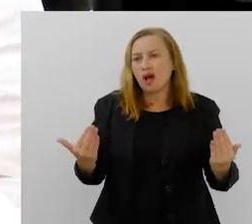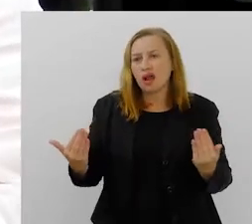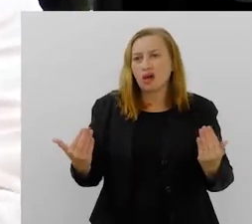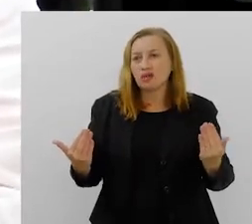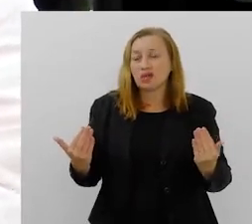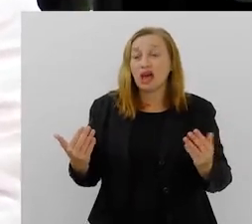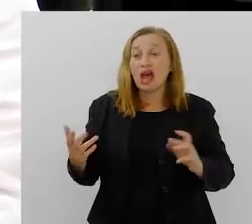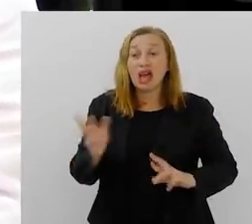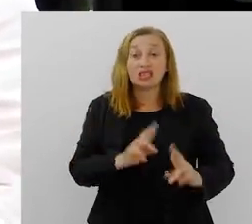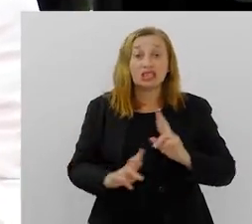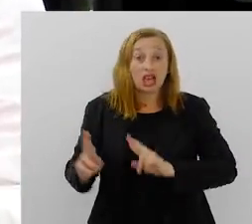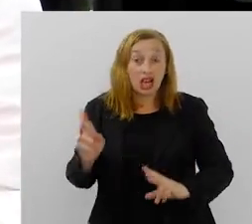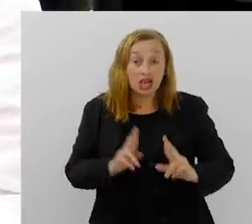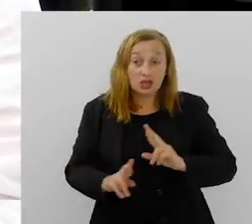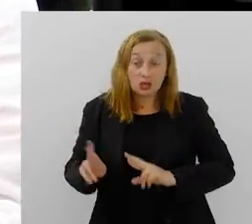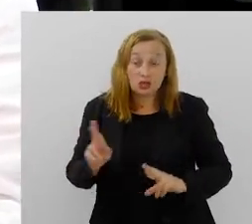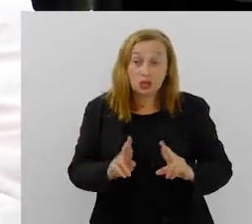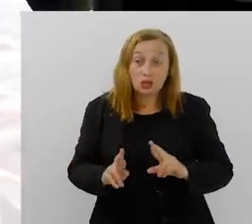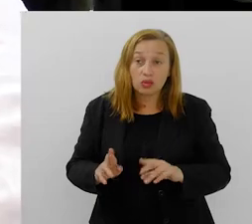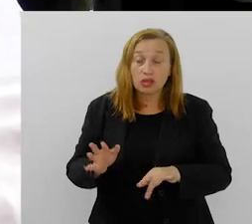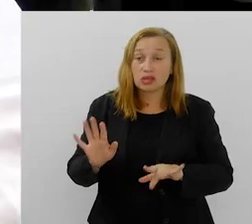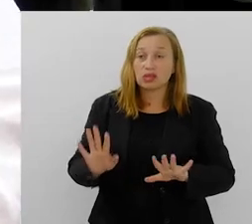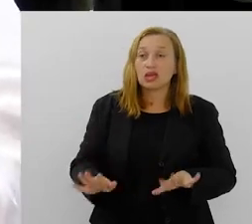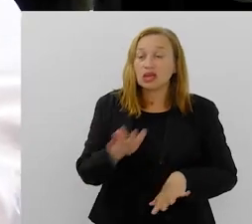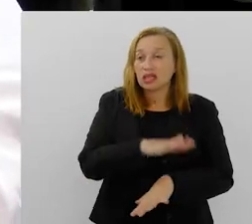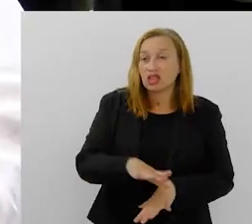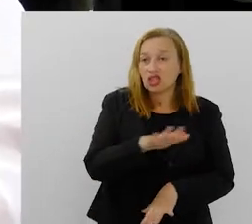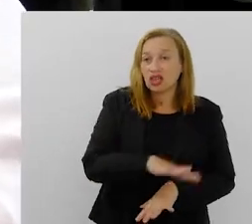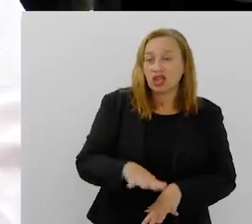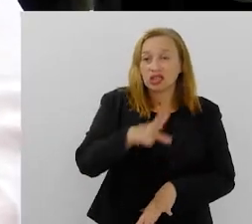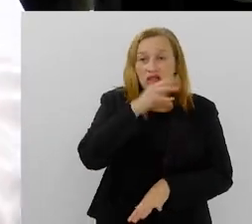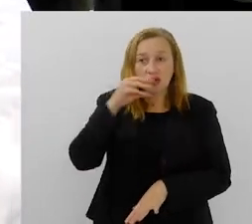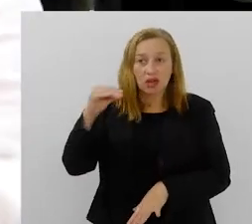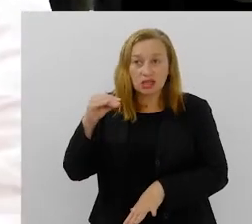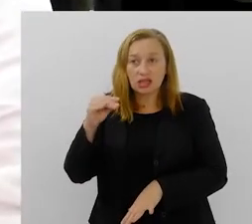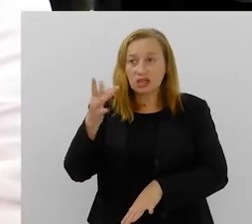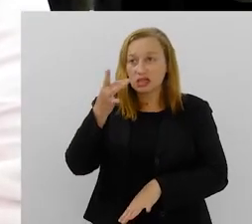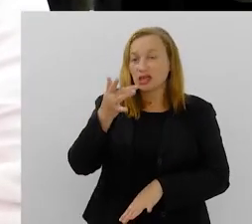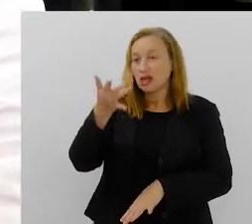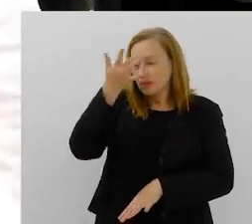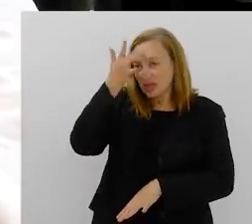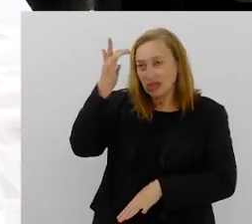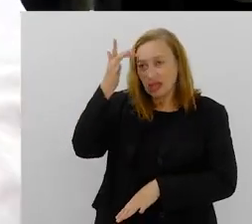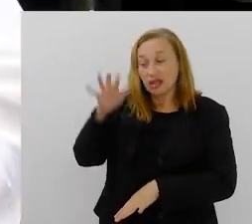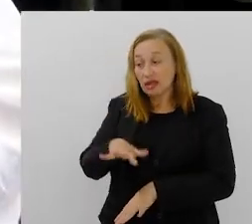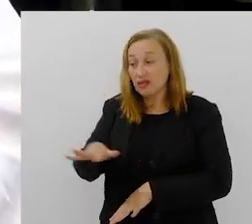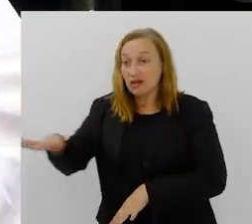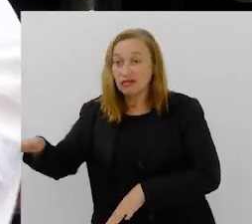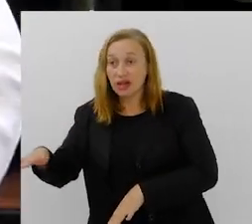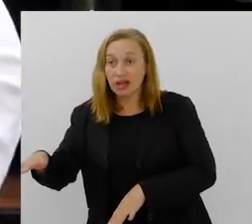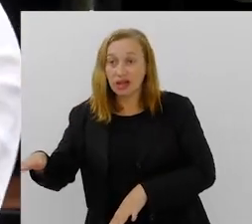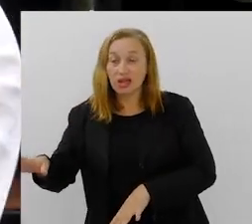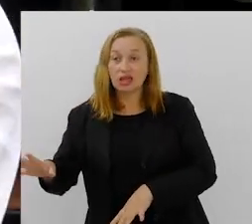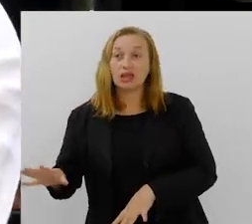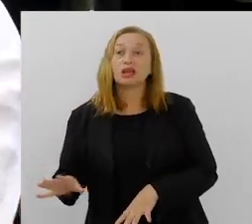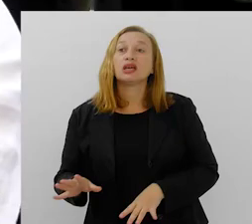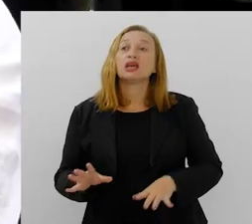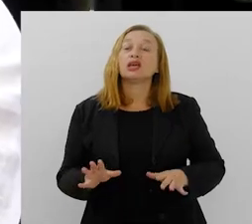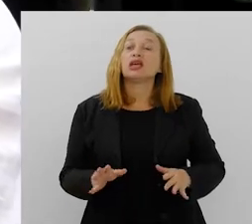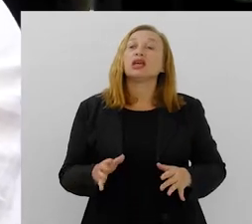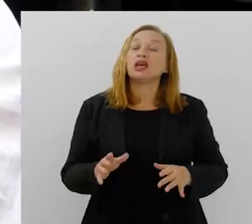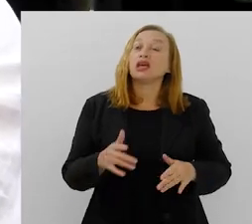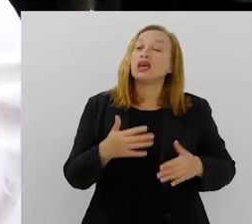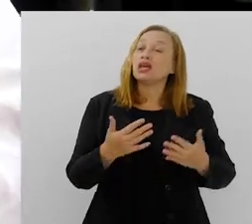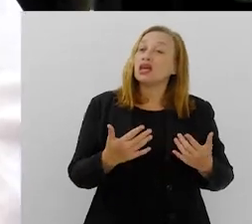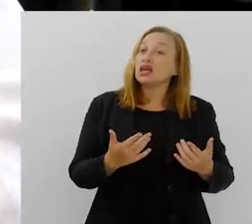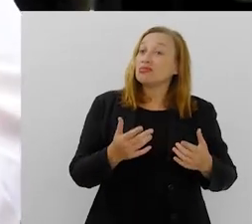as relações, as situações mentais das crianças e adolescentes das favelas com crianças e adolescentes em ambientes de